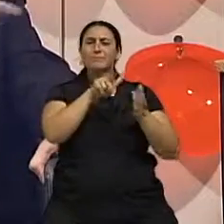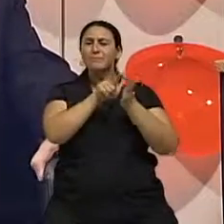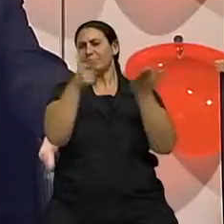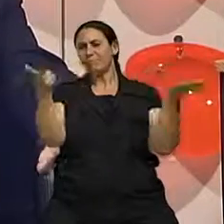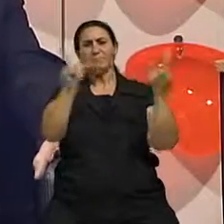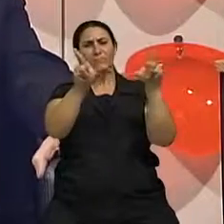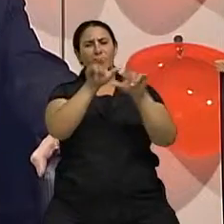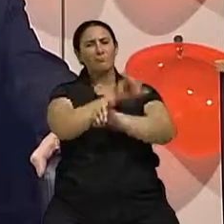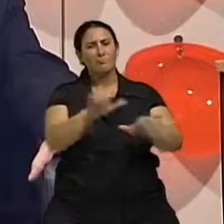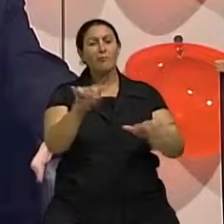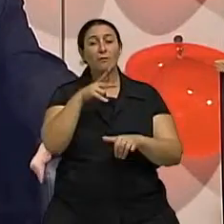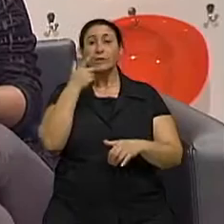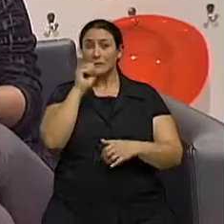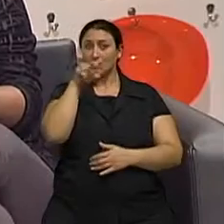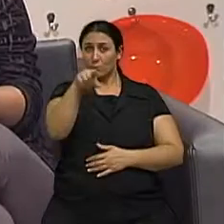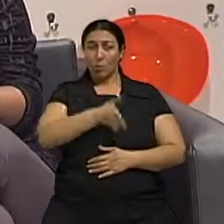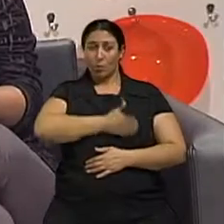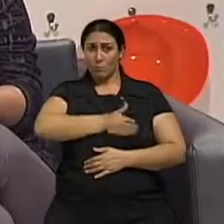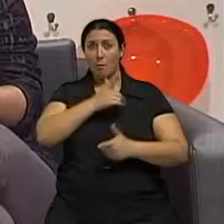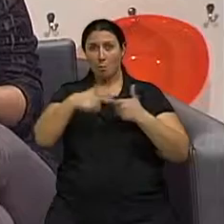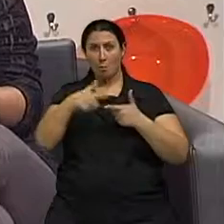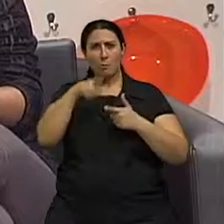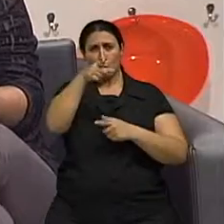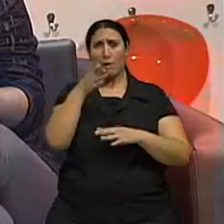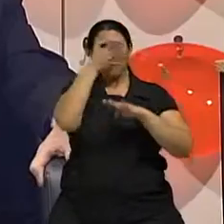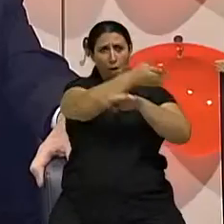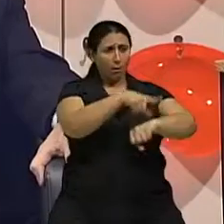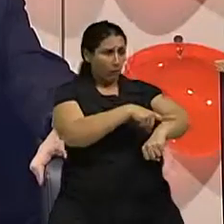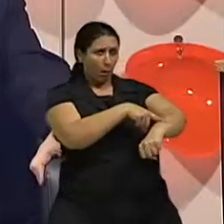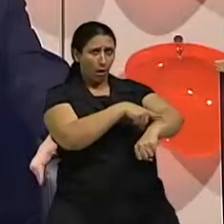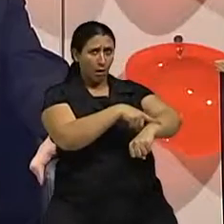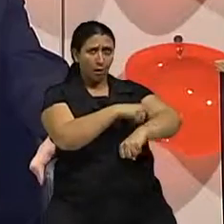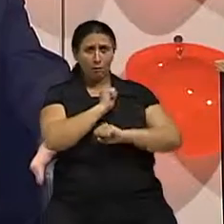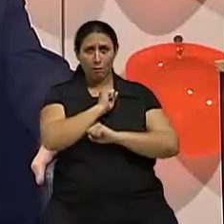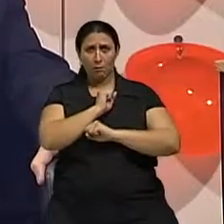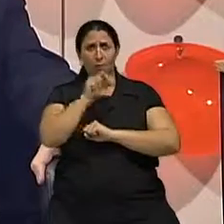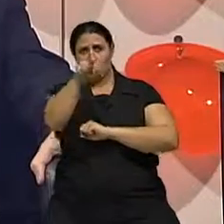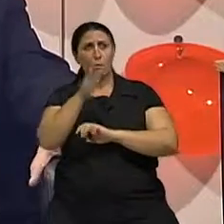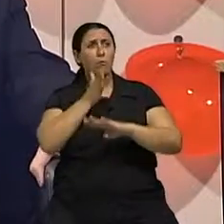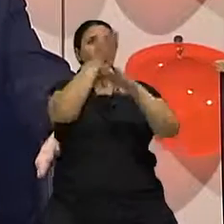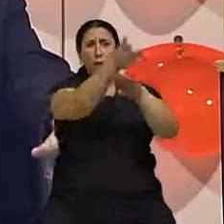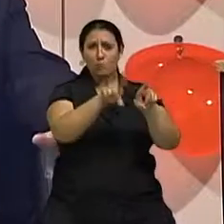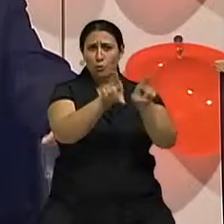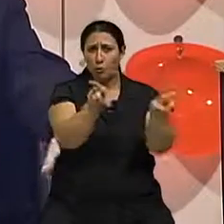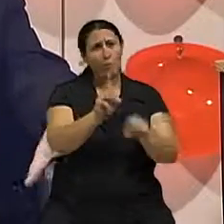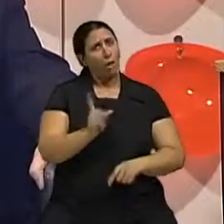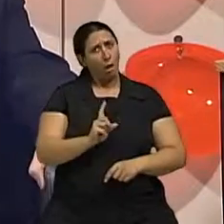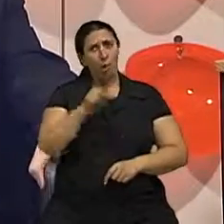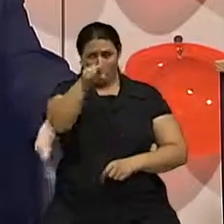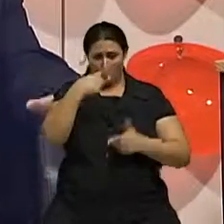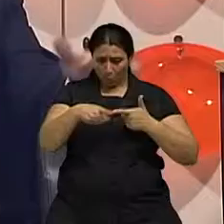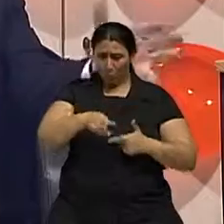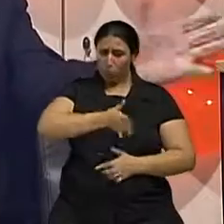Se tu tem um problema de coração, tu vai consultar um dermatologista? Não. Vai consultar um ginecologista? Não. Um